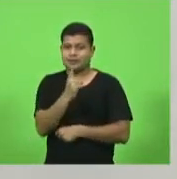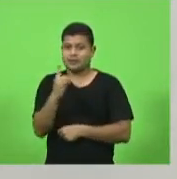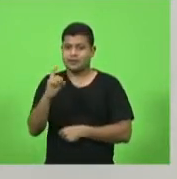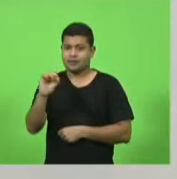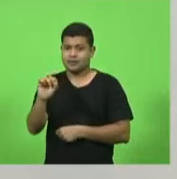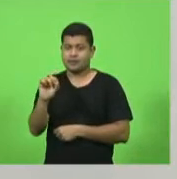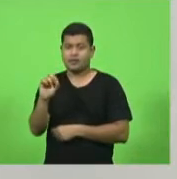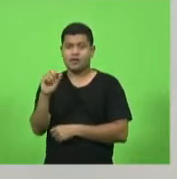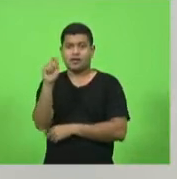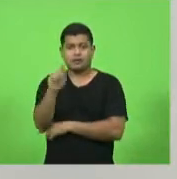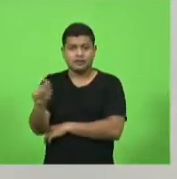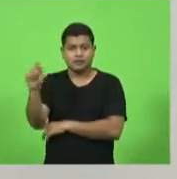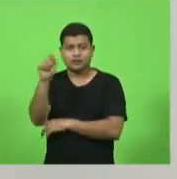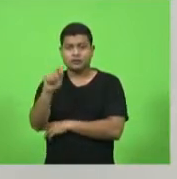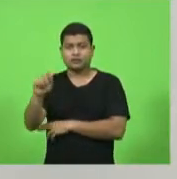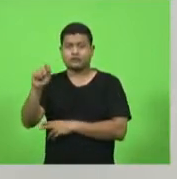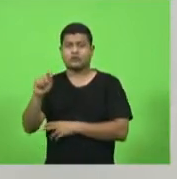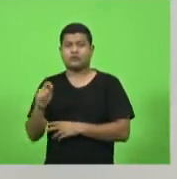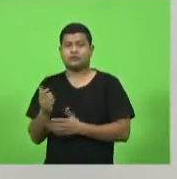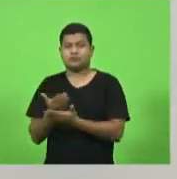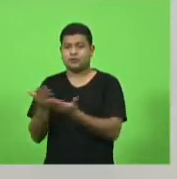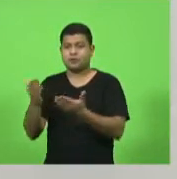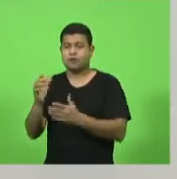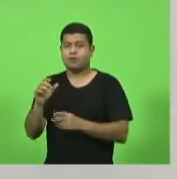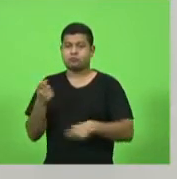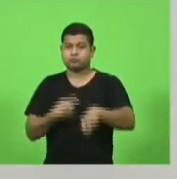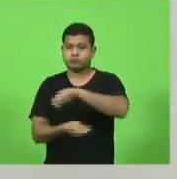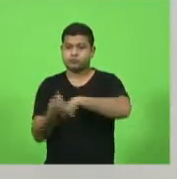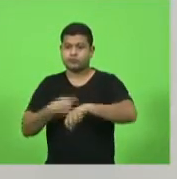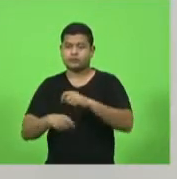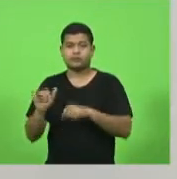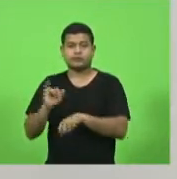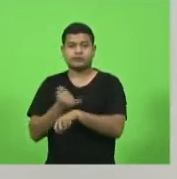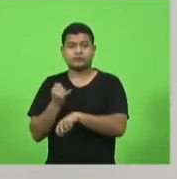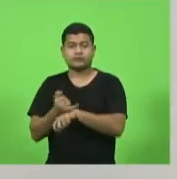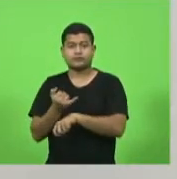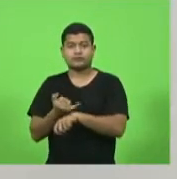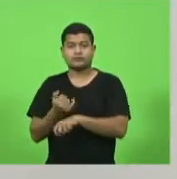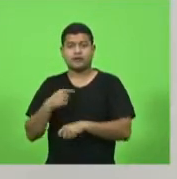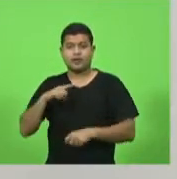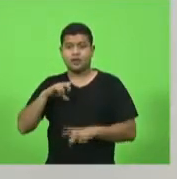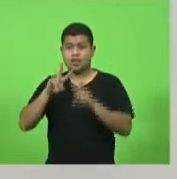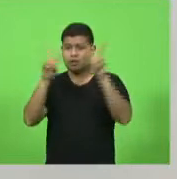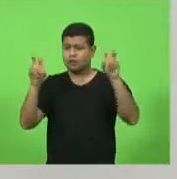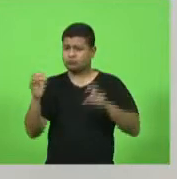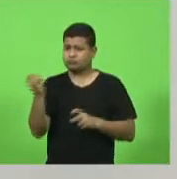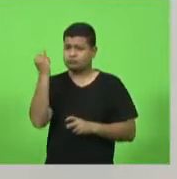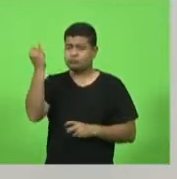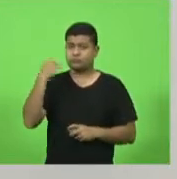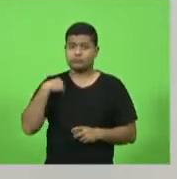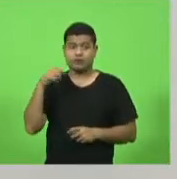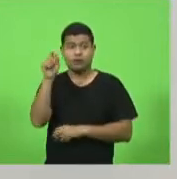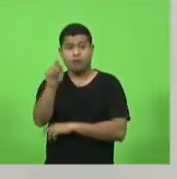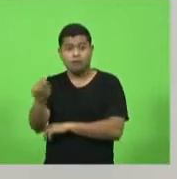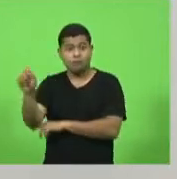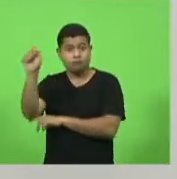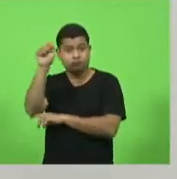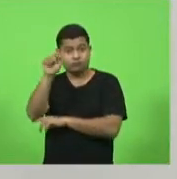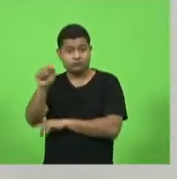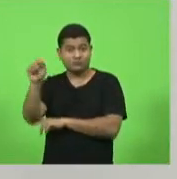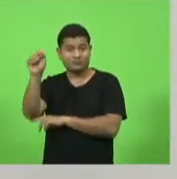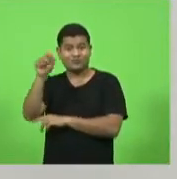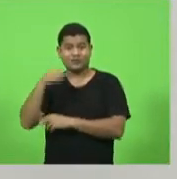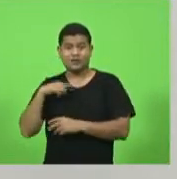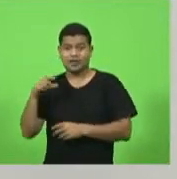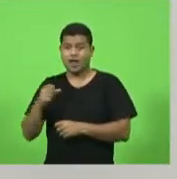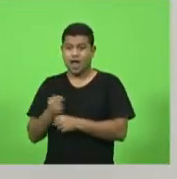e Industrial de Joinville, onde nós abordamos temas importantíssimos lá para a cidade de Joinville, uma associação com mais de um